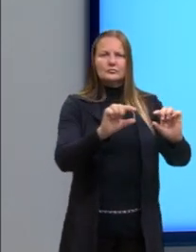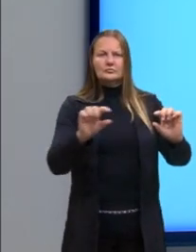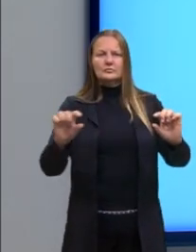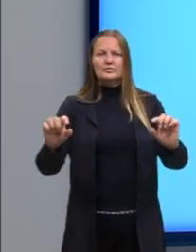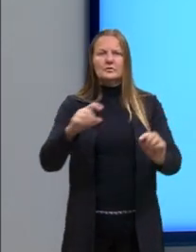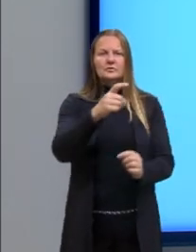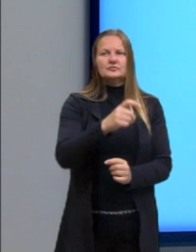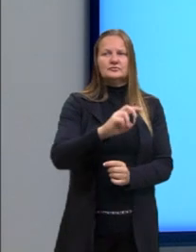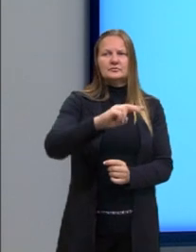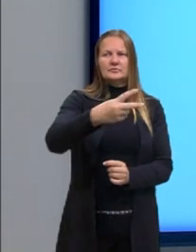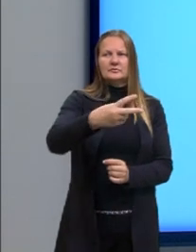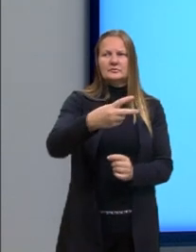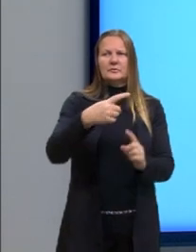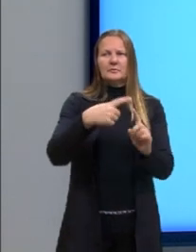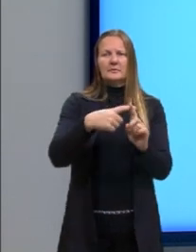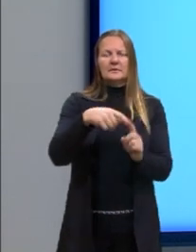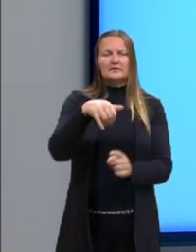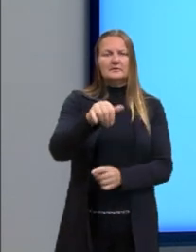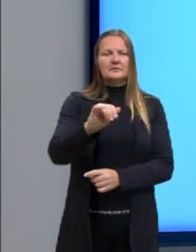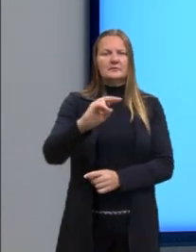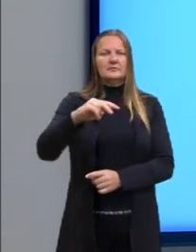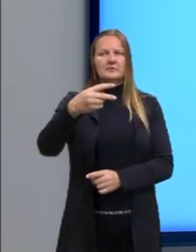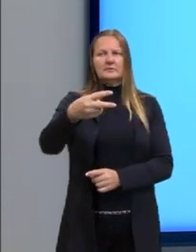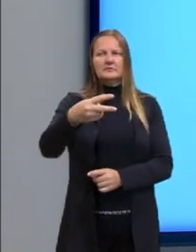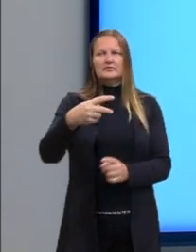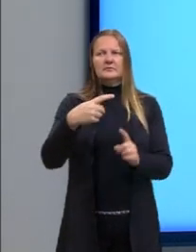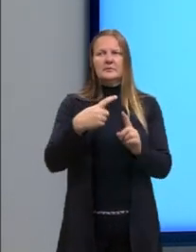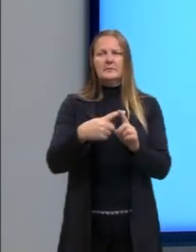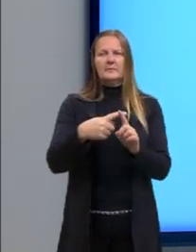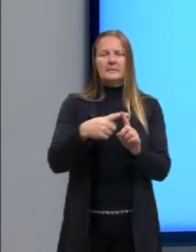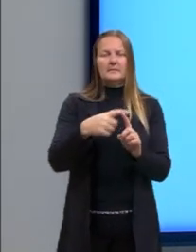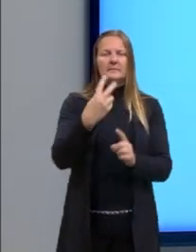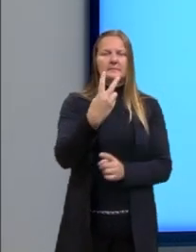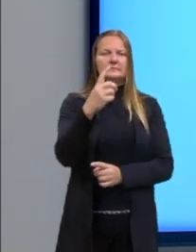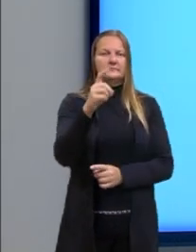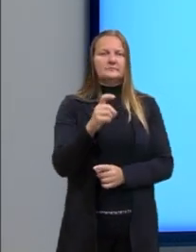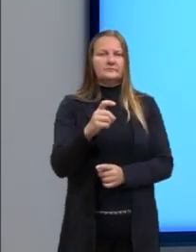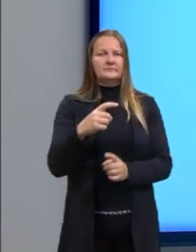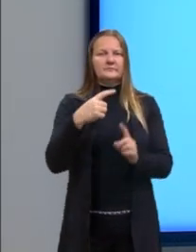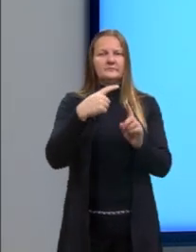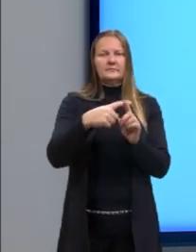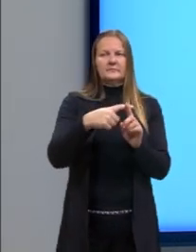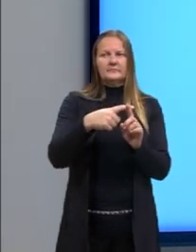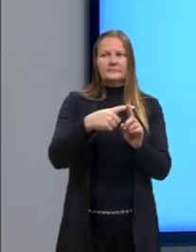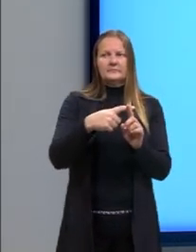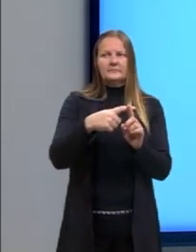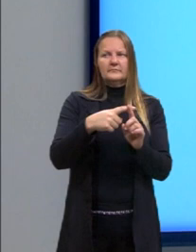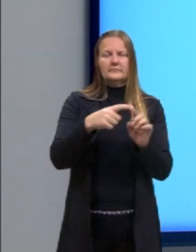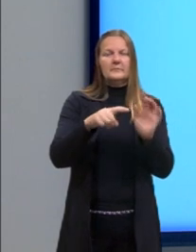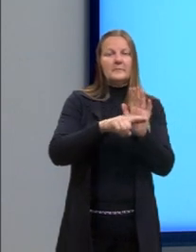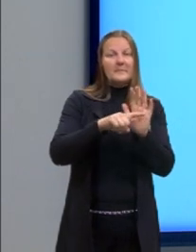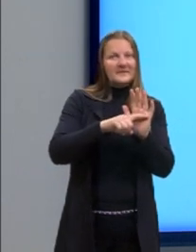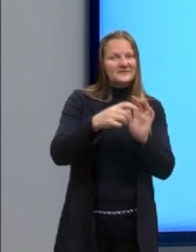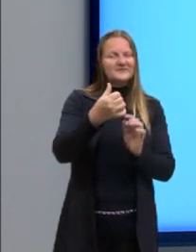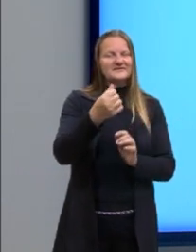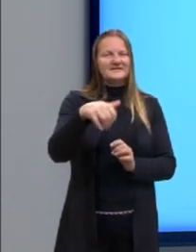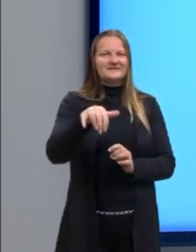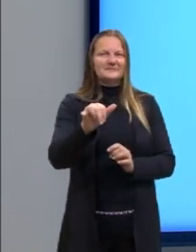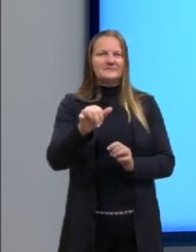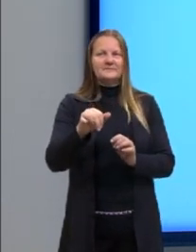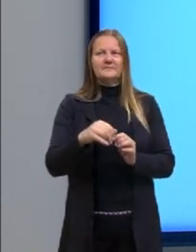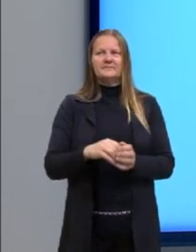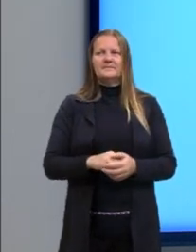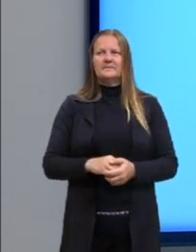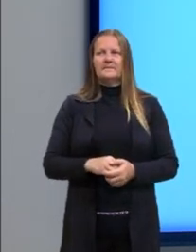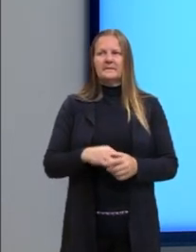x² mais y² mais 2x menos 6y e aqui eu